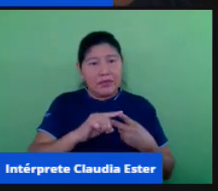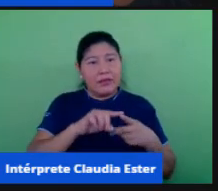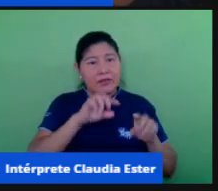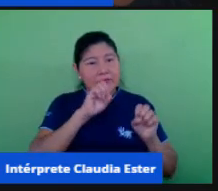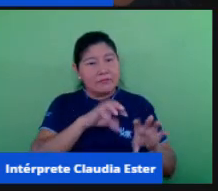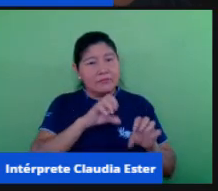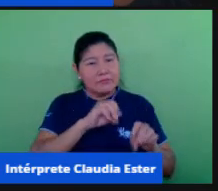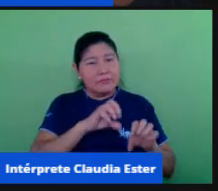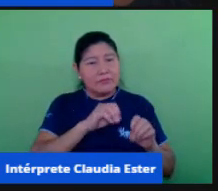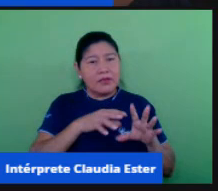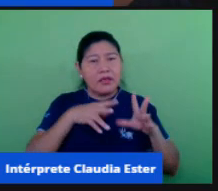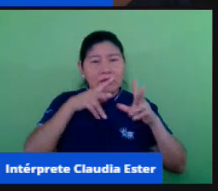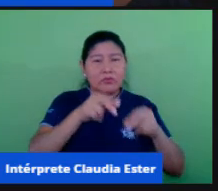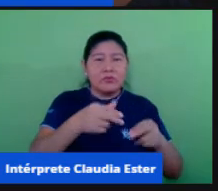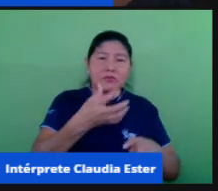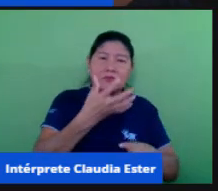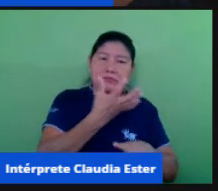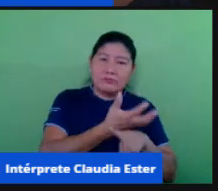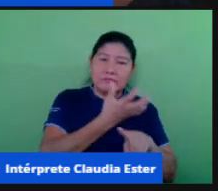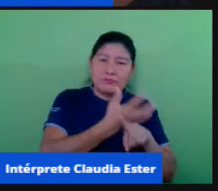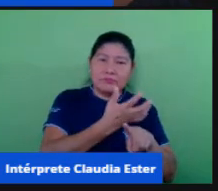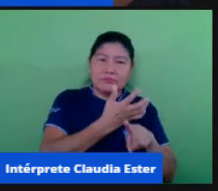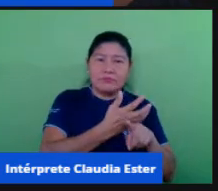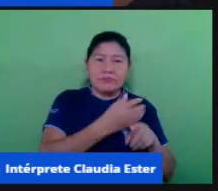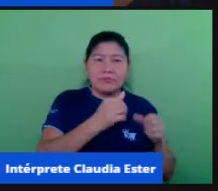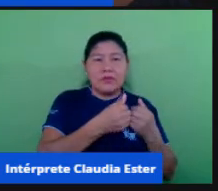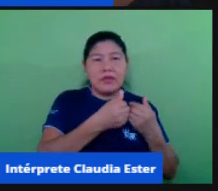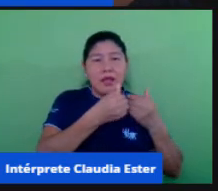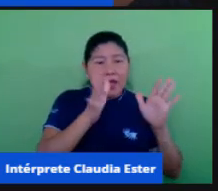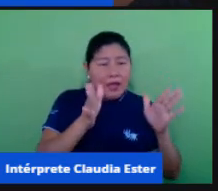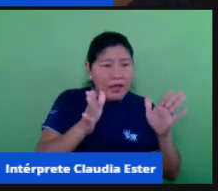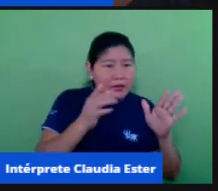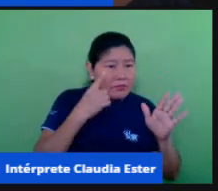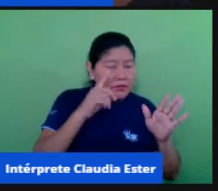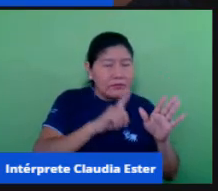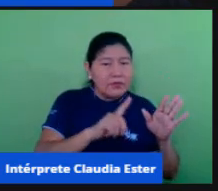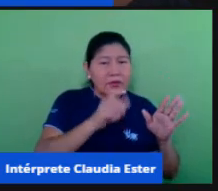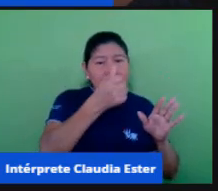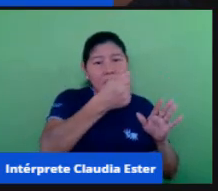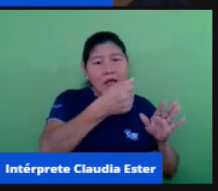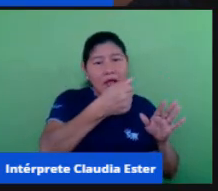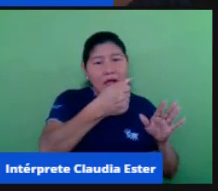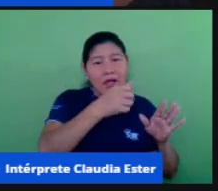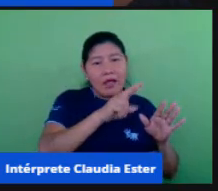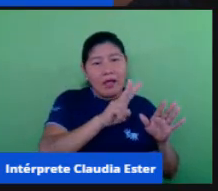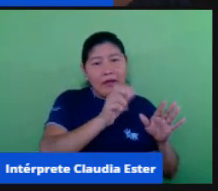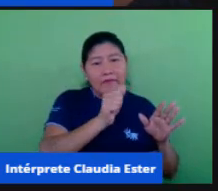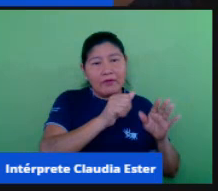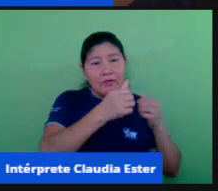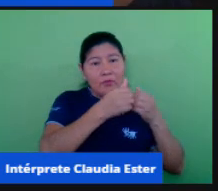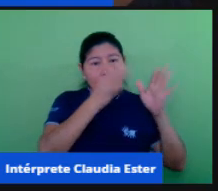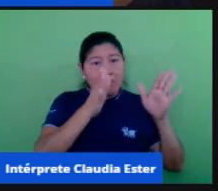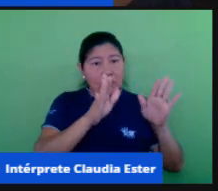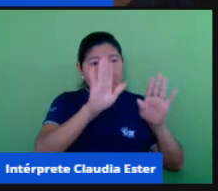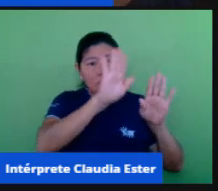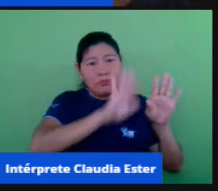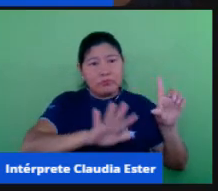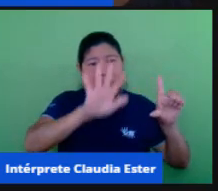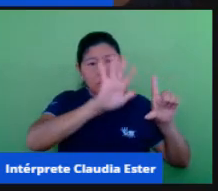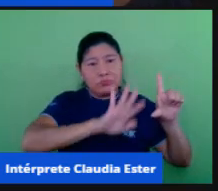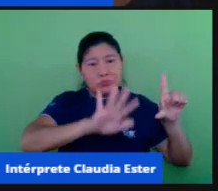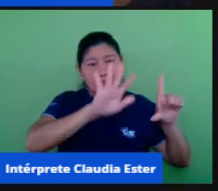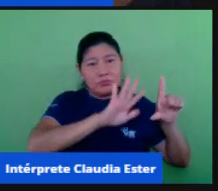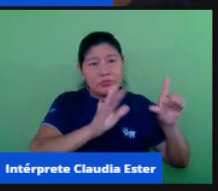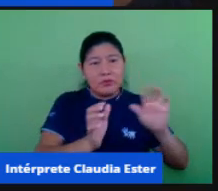disciplinas e unidades você entra lá e você já tem um AVA um espaço virtual seja AVA uma plataforma né